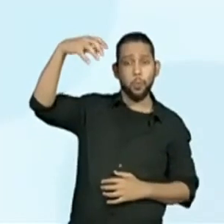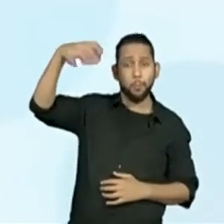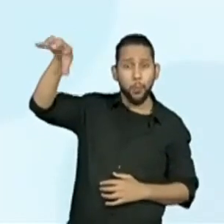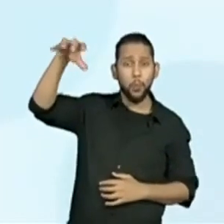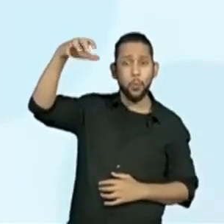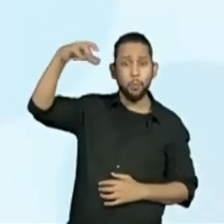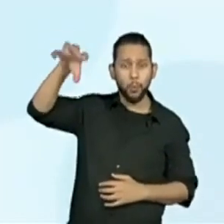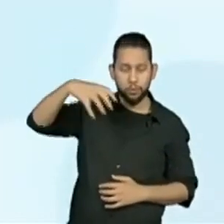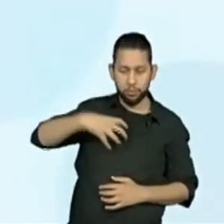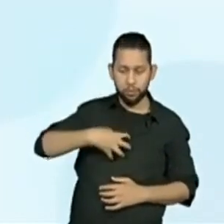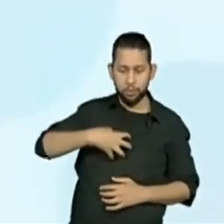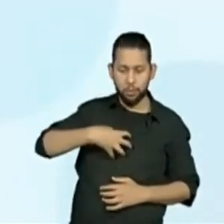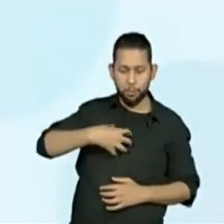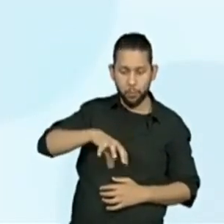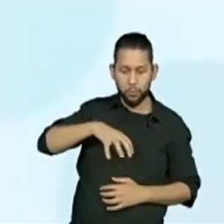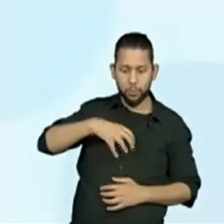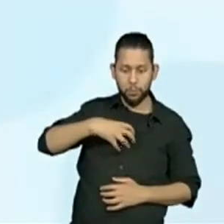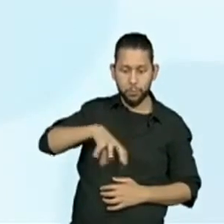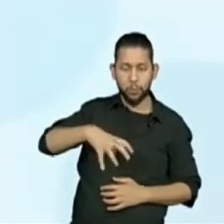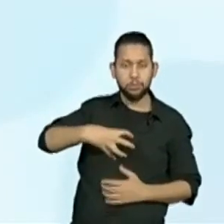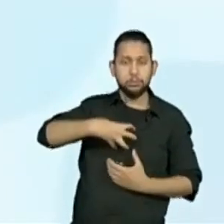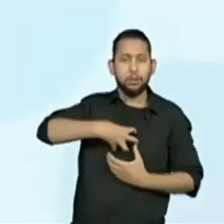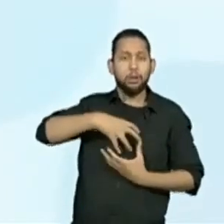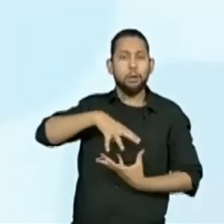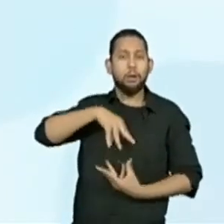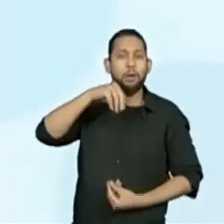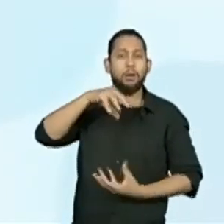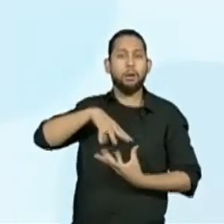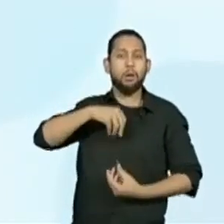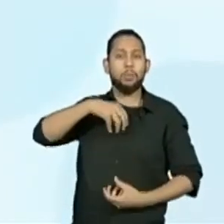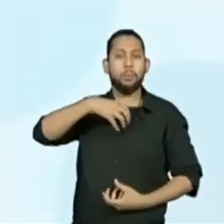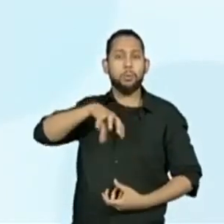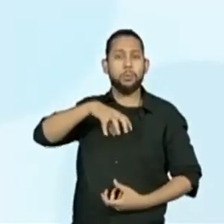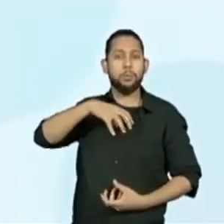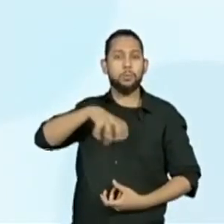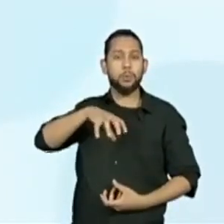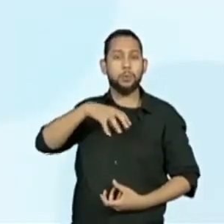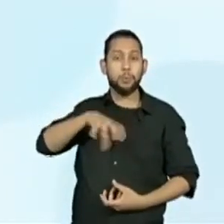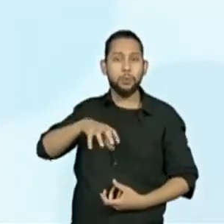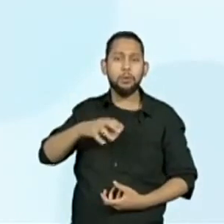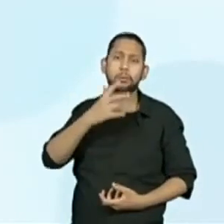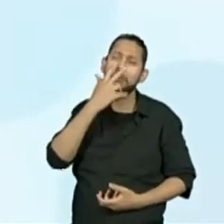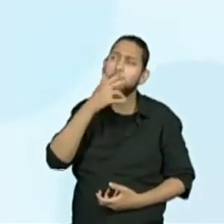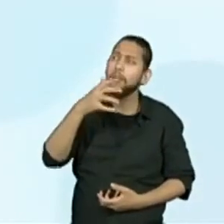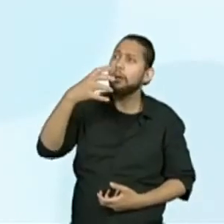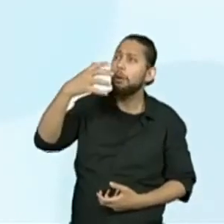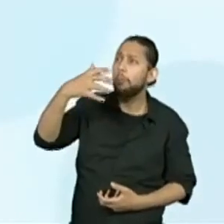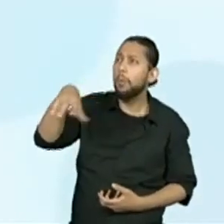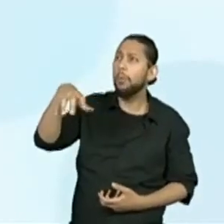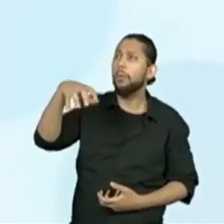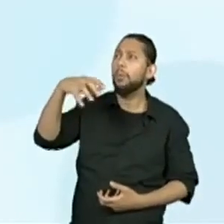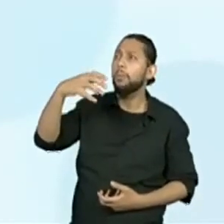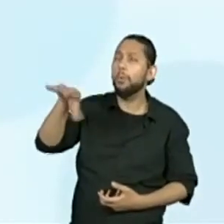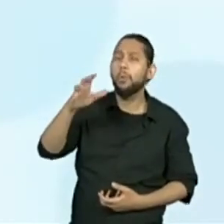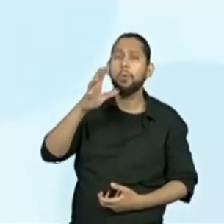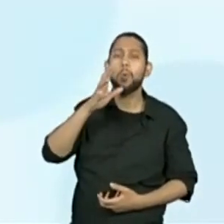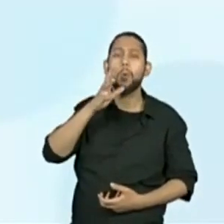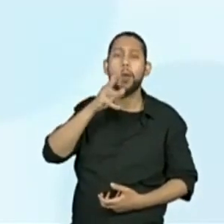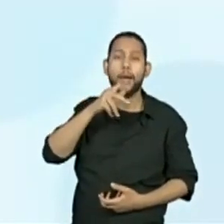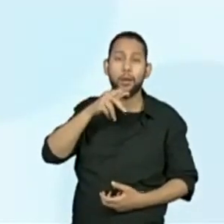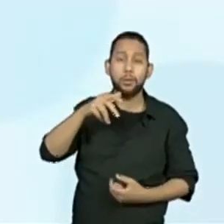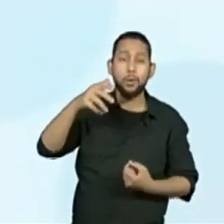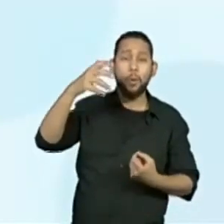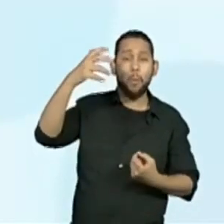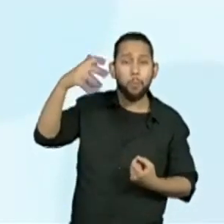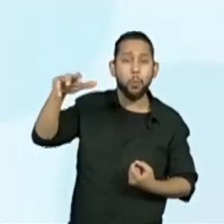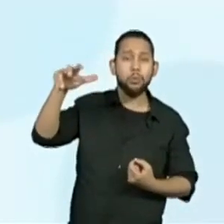alma. E é tão lento teu soar, tão como o triste da vida, que já a primeira pancada tem o